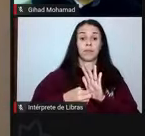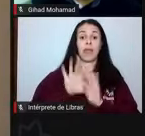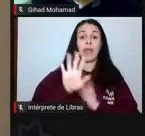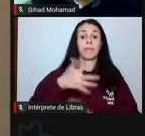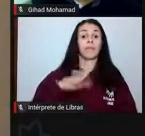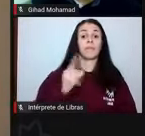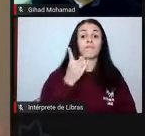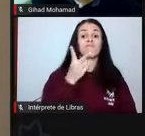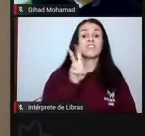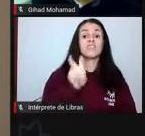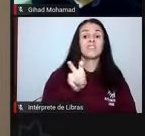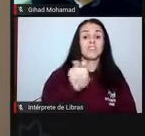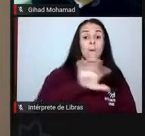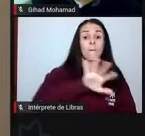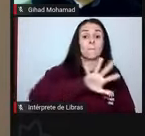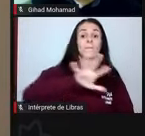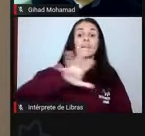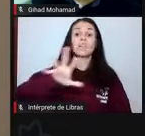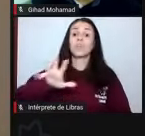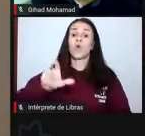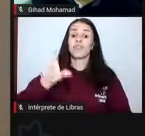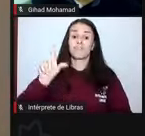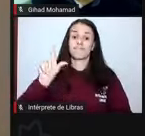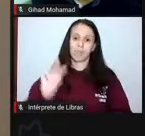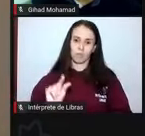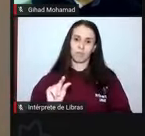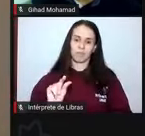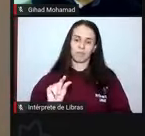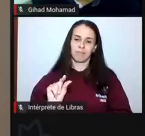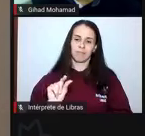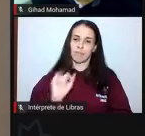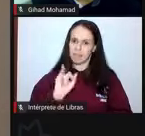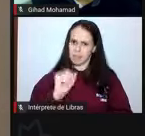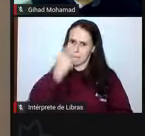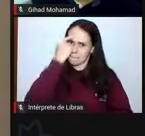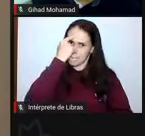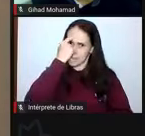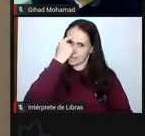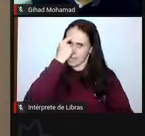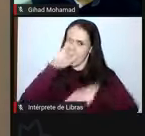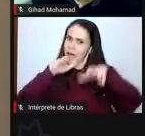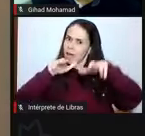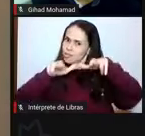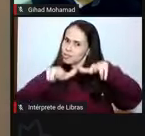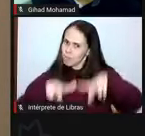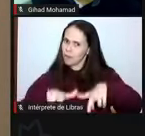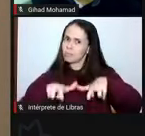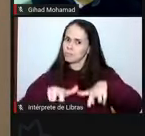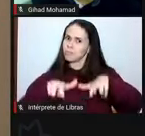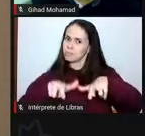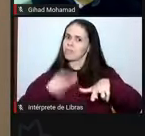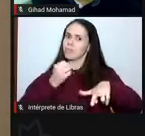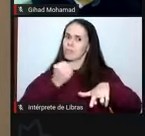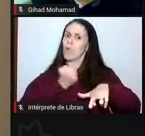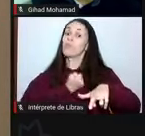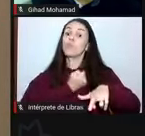circulando nessa região se nós formos olhar apenas de forma pragmática pelo lado de números.